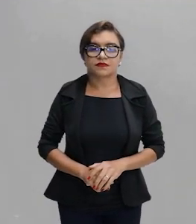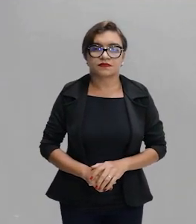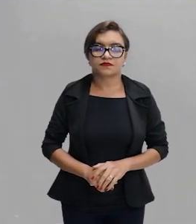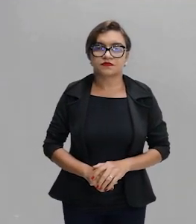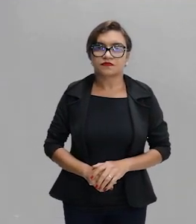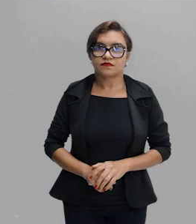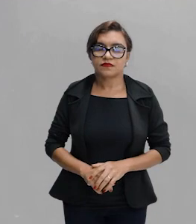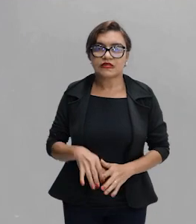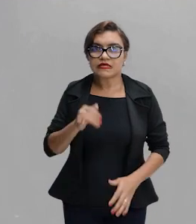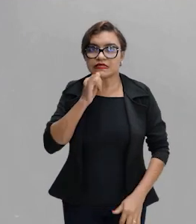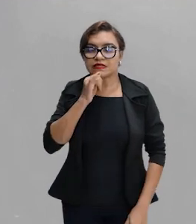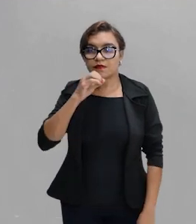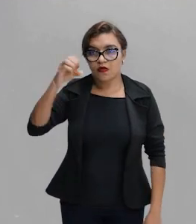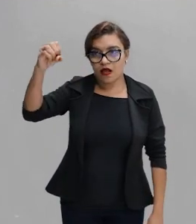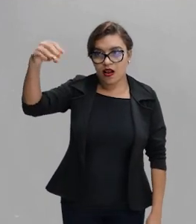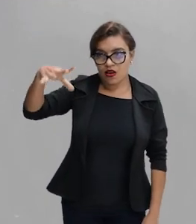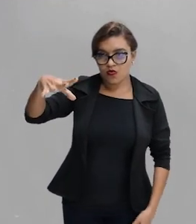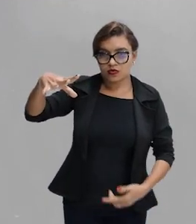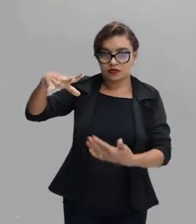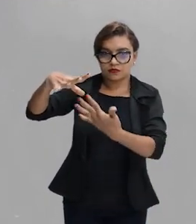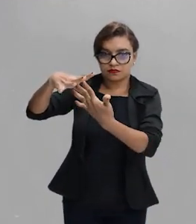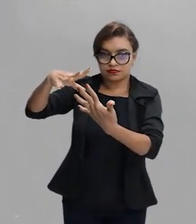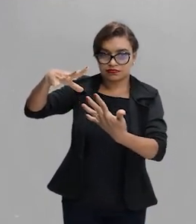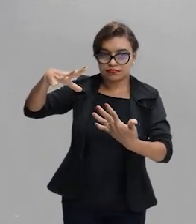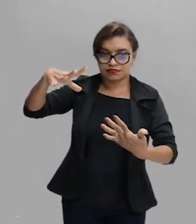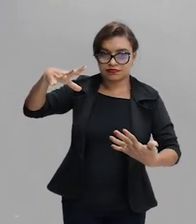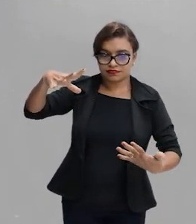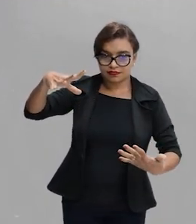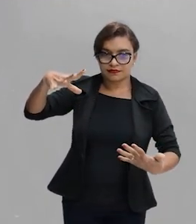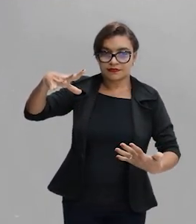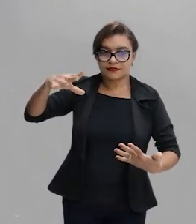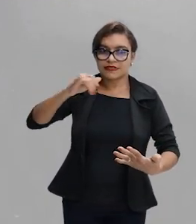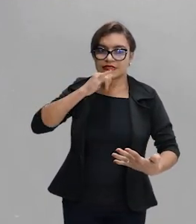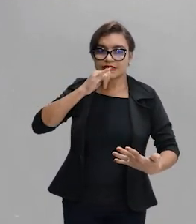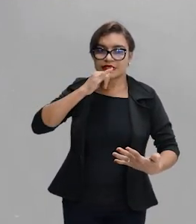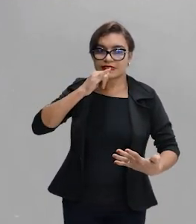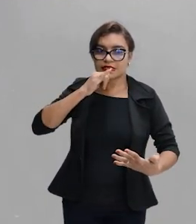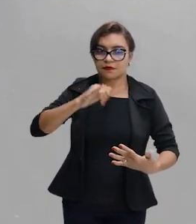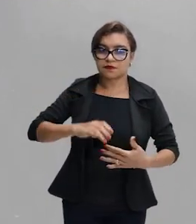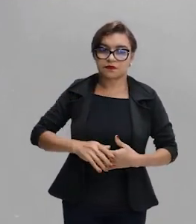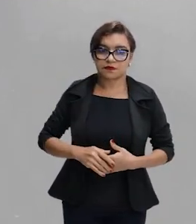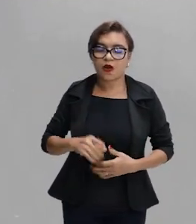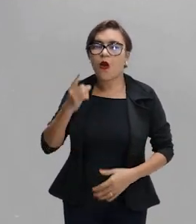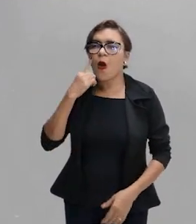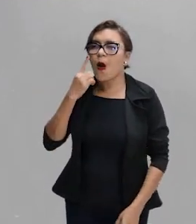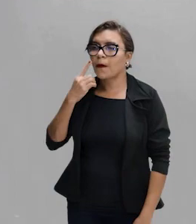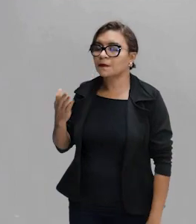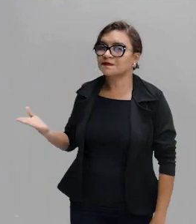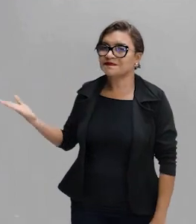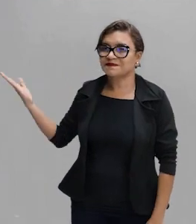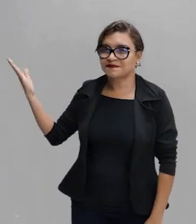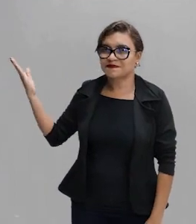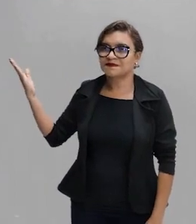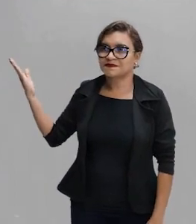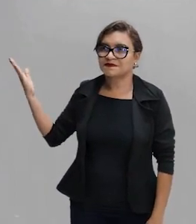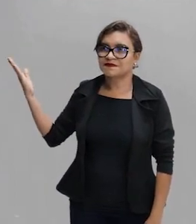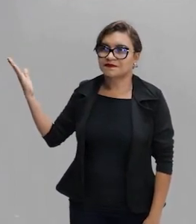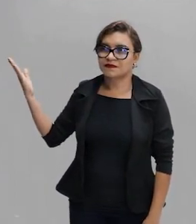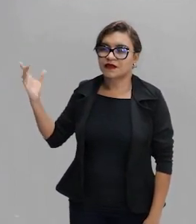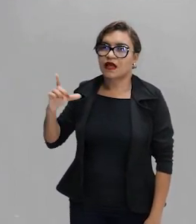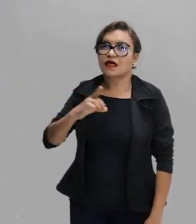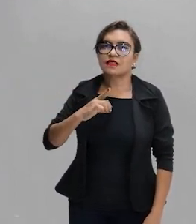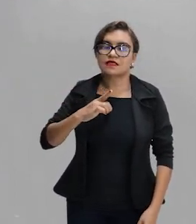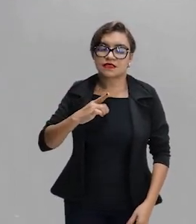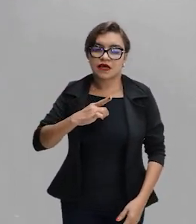Então, a luz ela vai incidir em uma das faces não paralelas. Certo? vai sofrer um